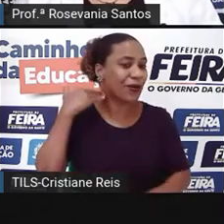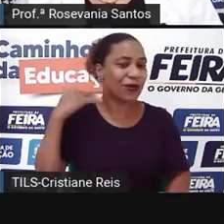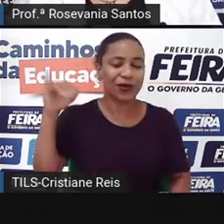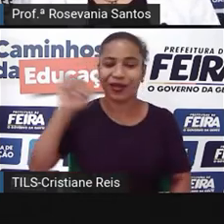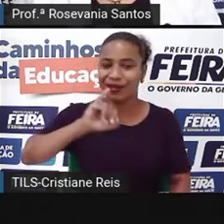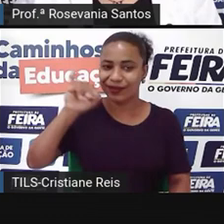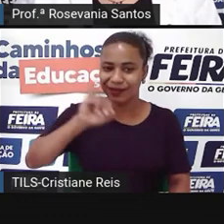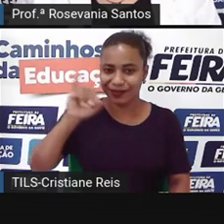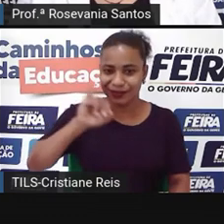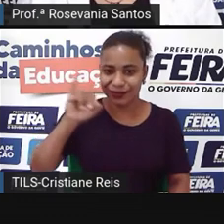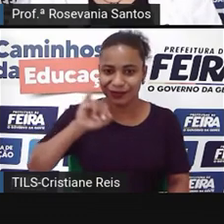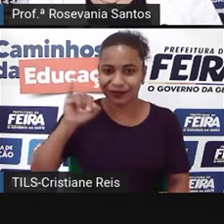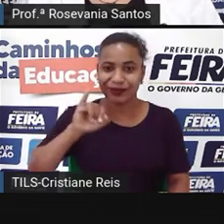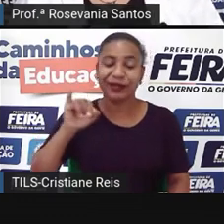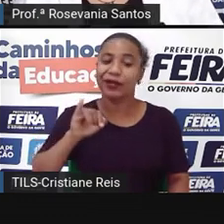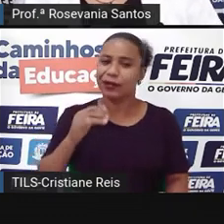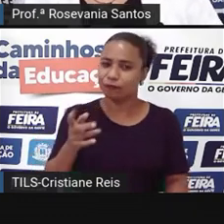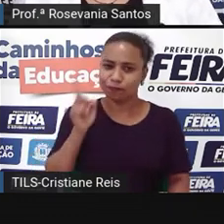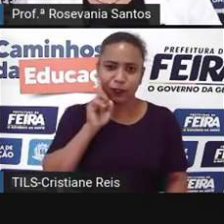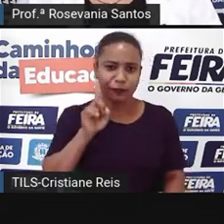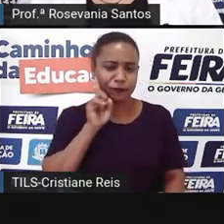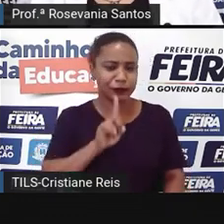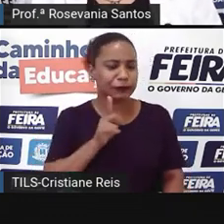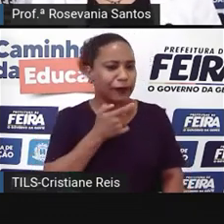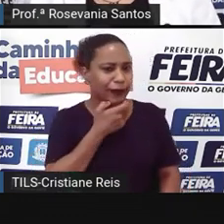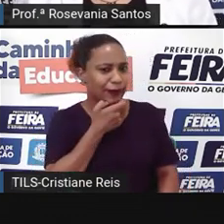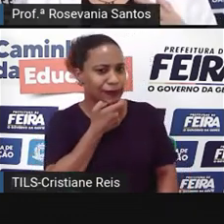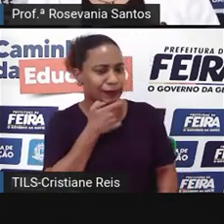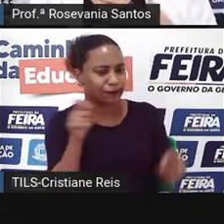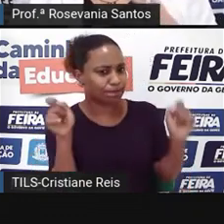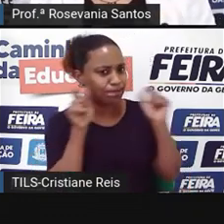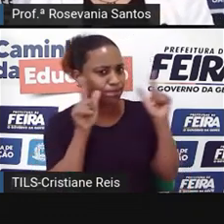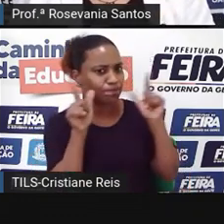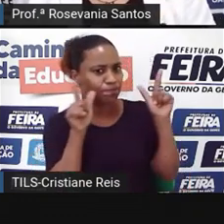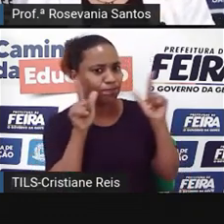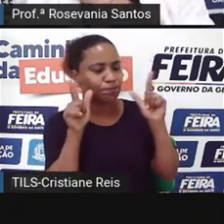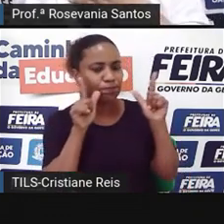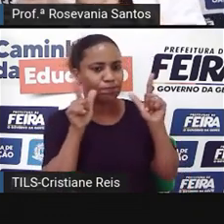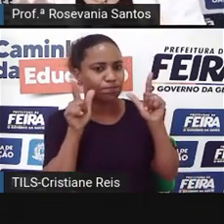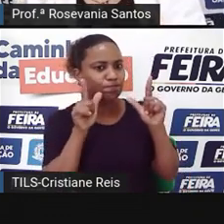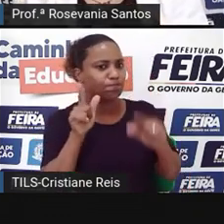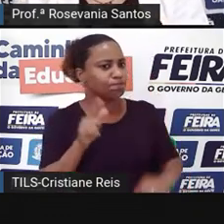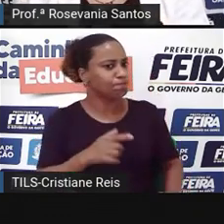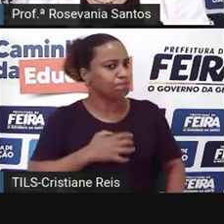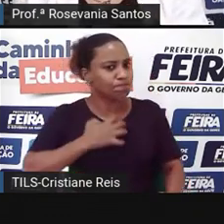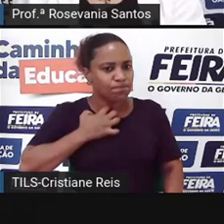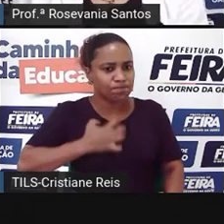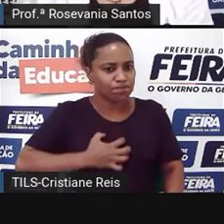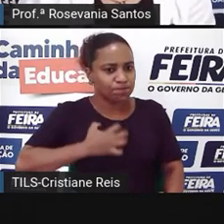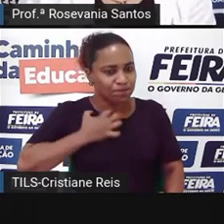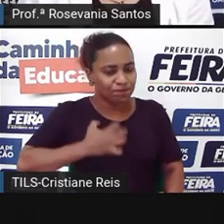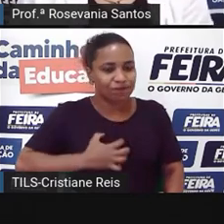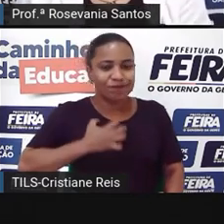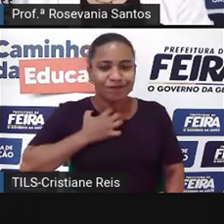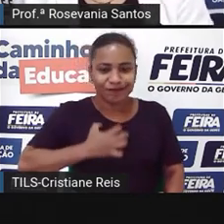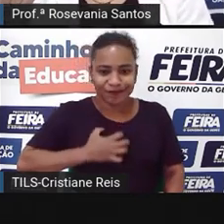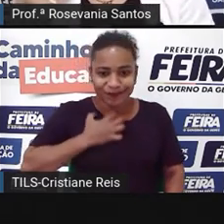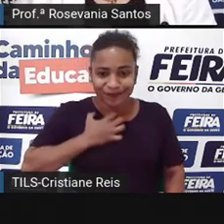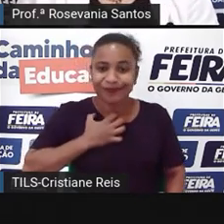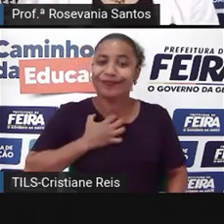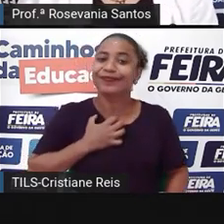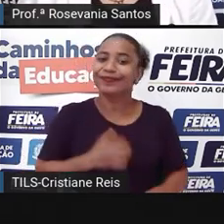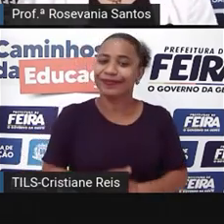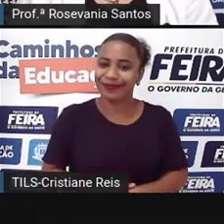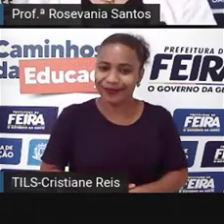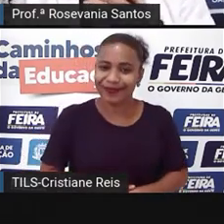internacional desagradou, claro, os Estados Unidos, detentou ali, né? Do FMI, que é o Fundo Monetário Internacional,